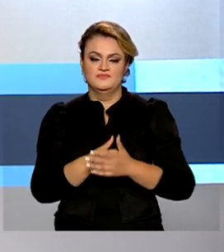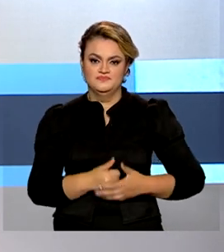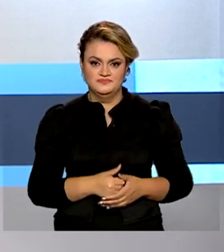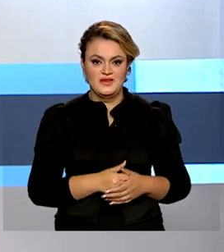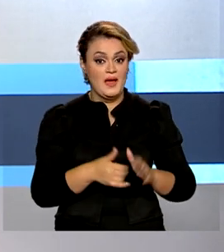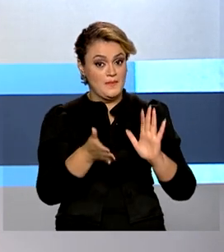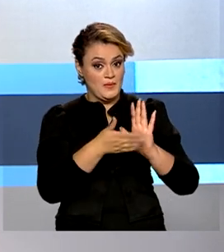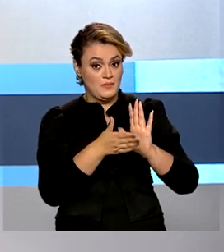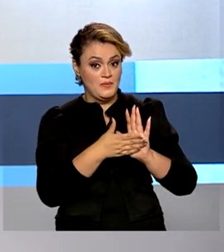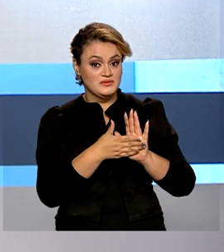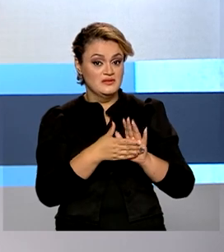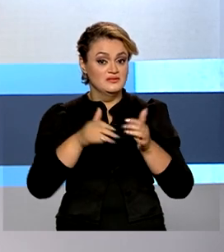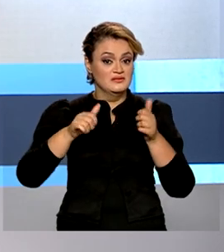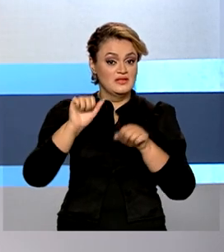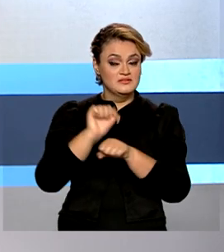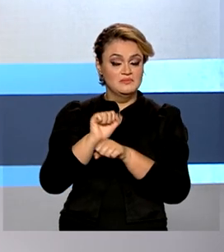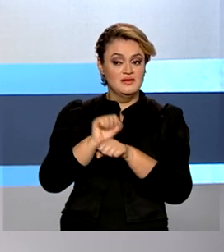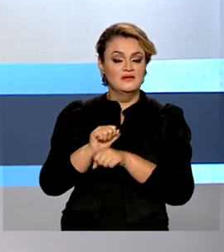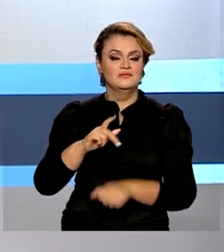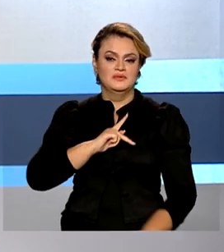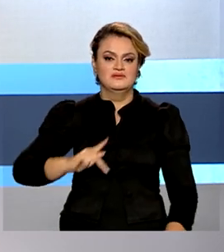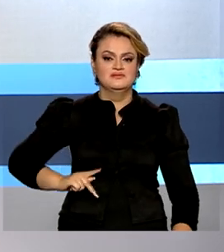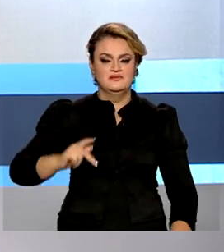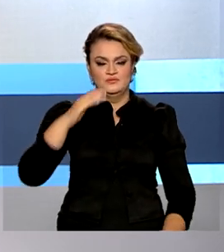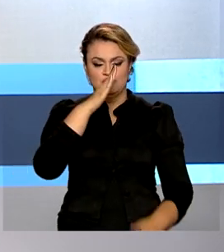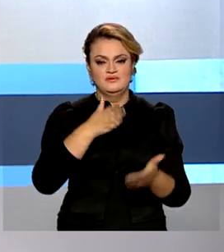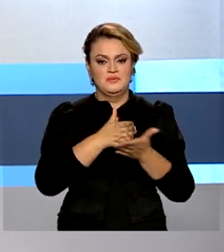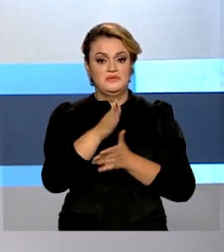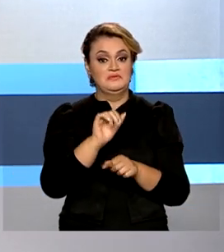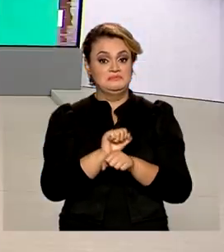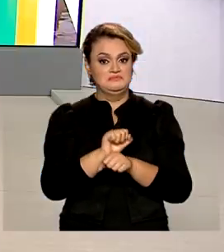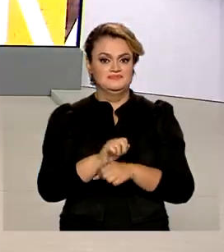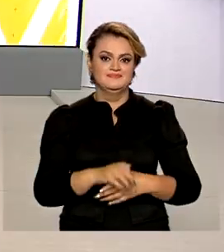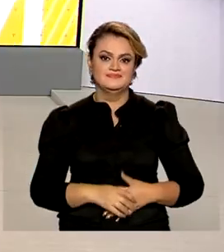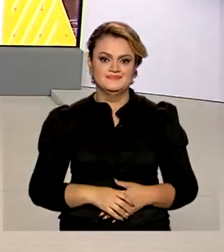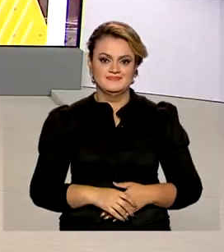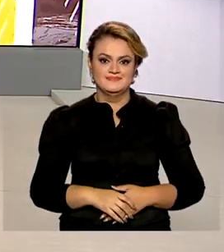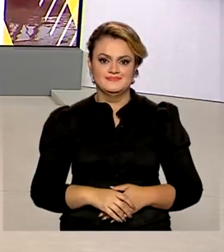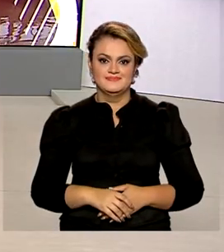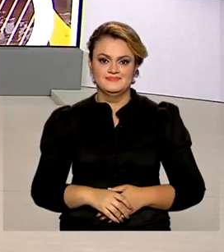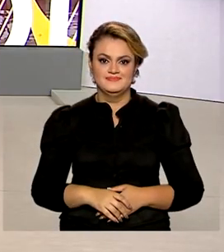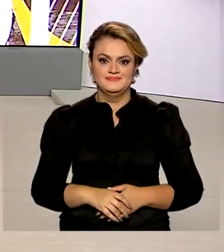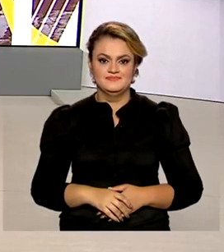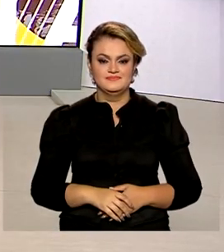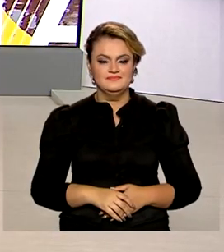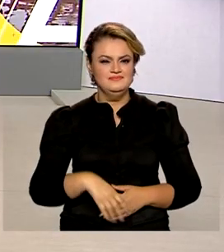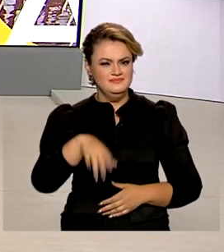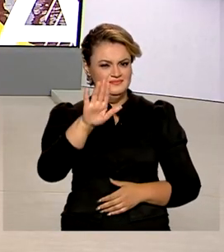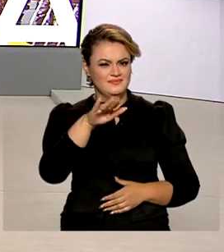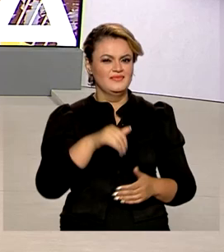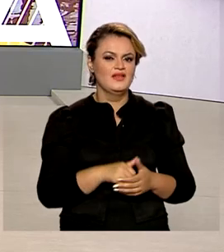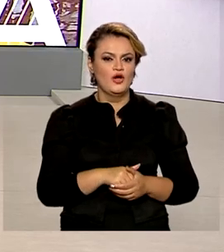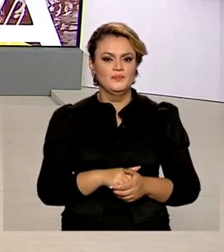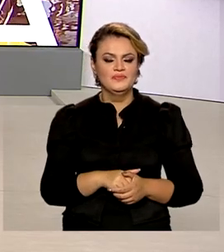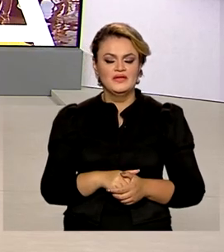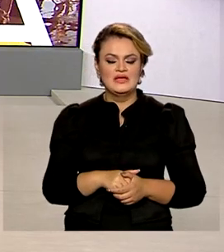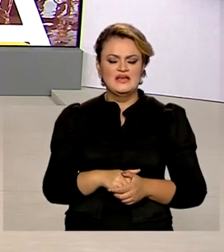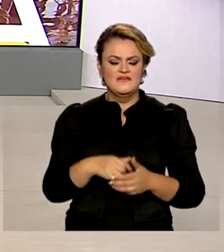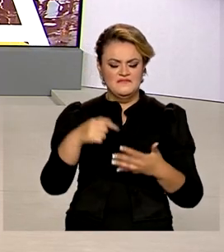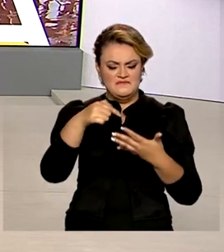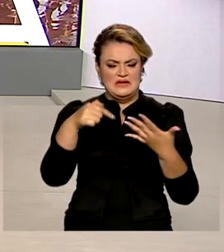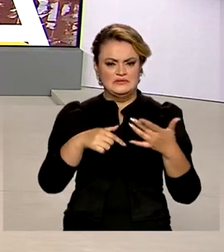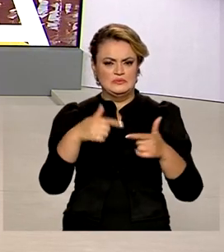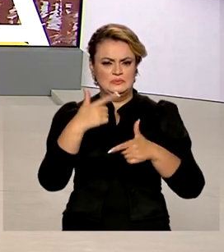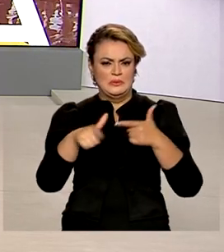A proposta segue agora para a sanção do presidente da República. Você saberia se proteger de um